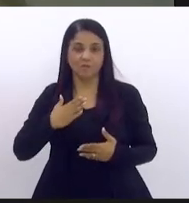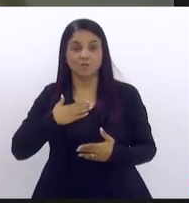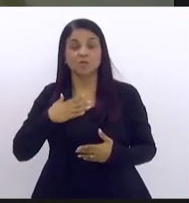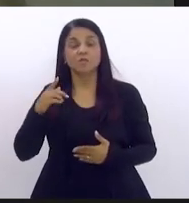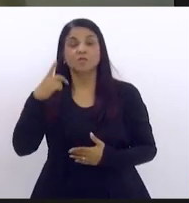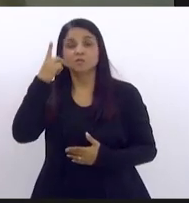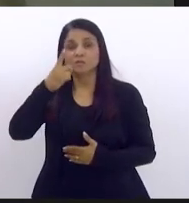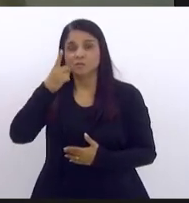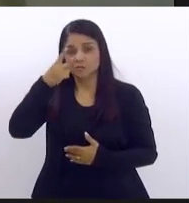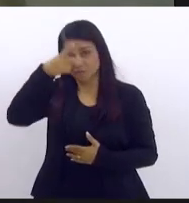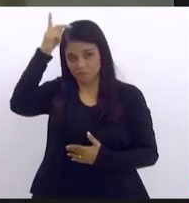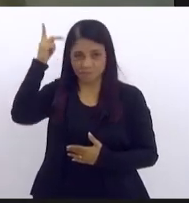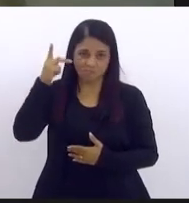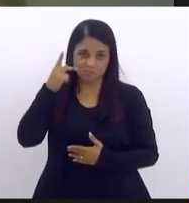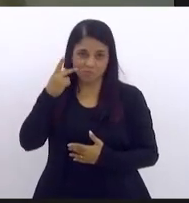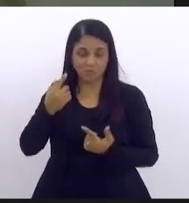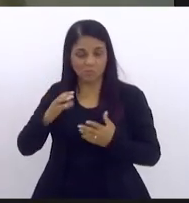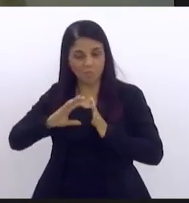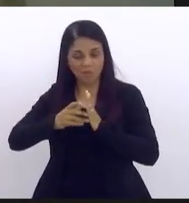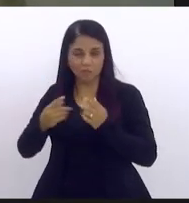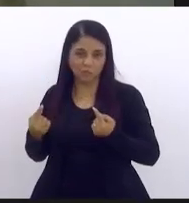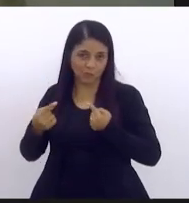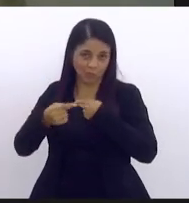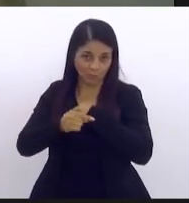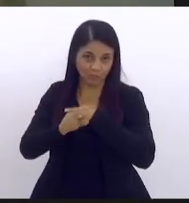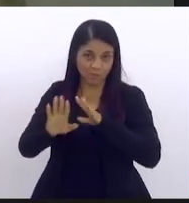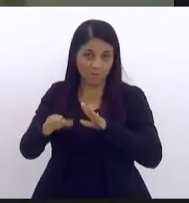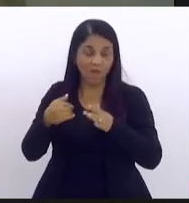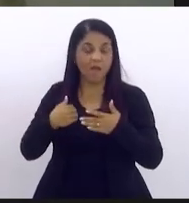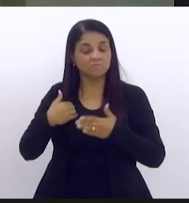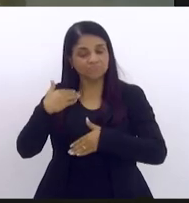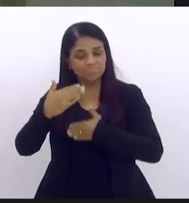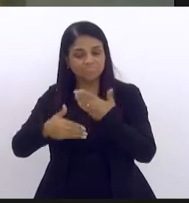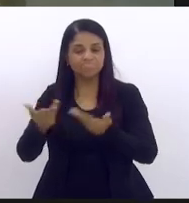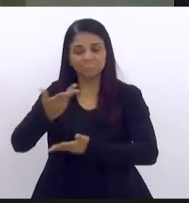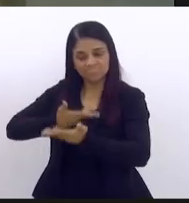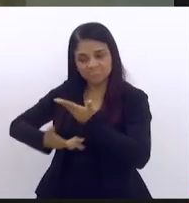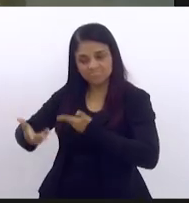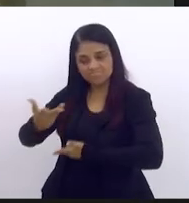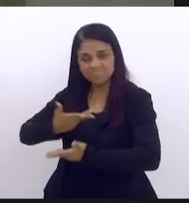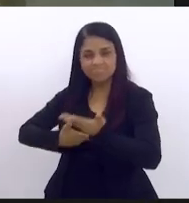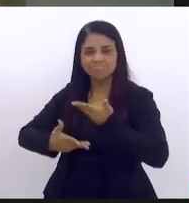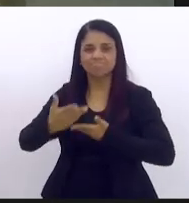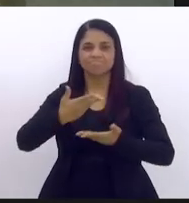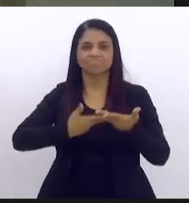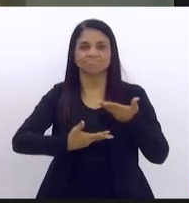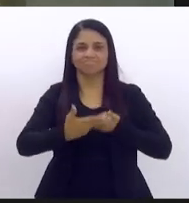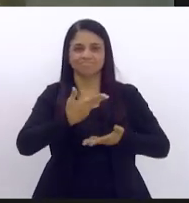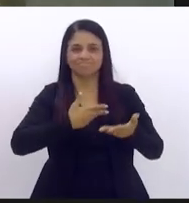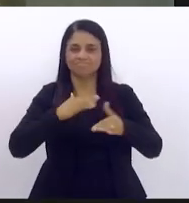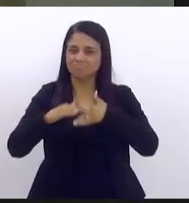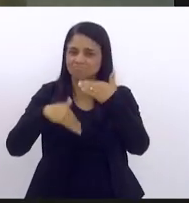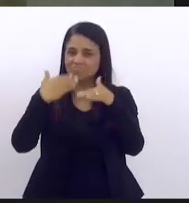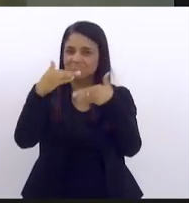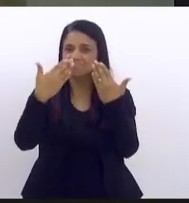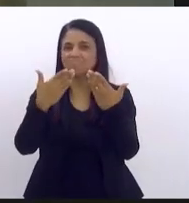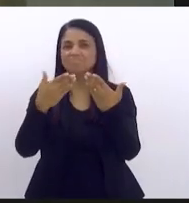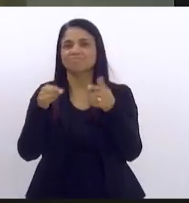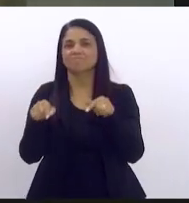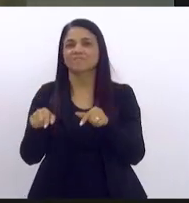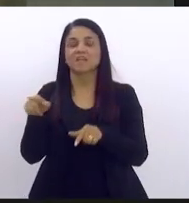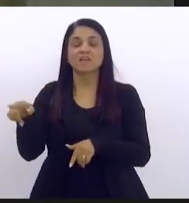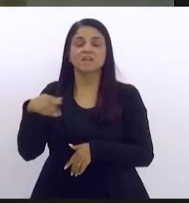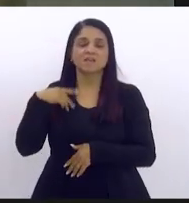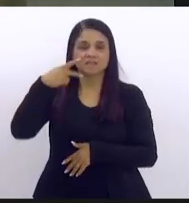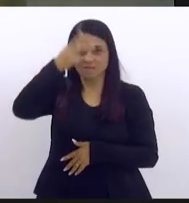na oposição mas é o que eu sempre digo é uma oposição construtiva uma oposição que como ele